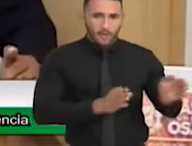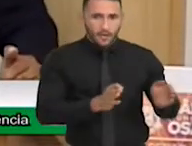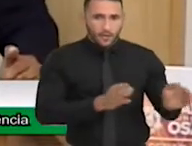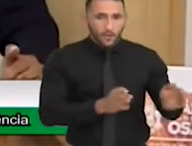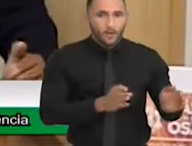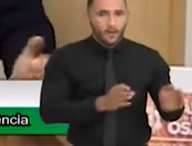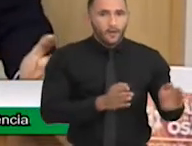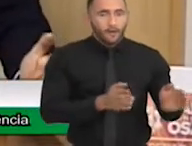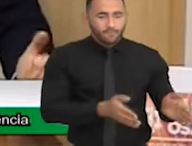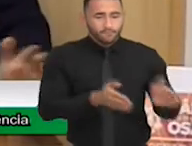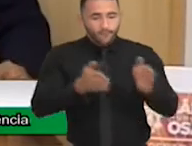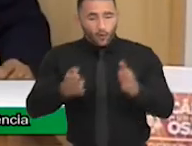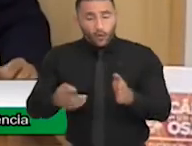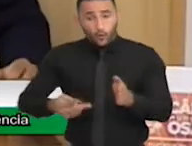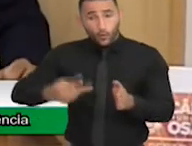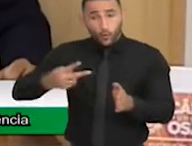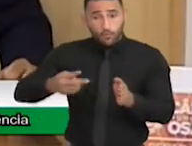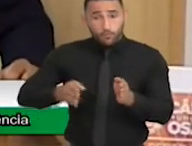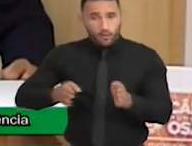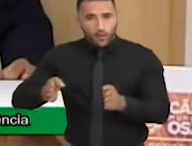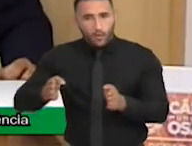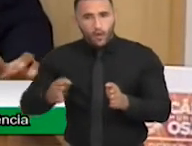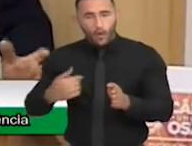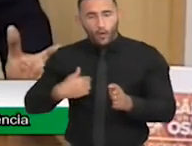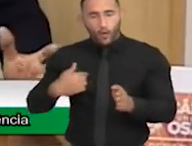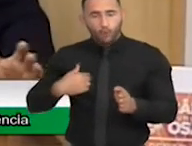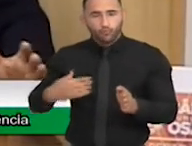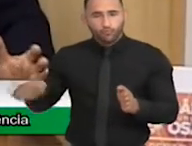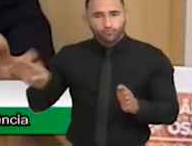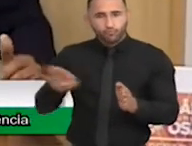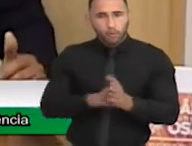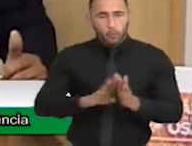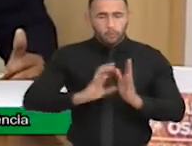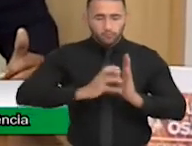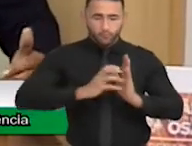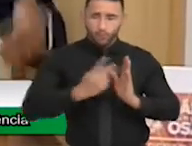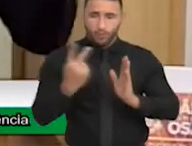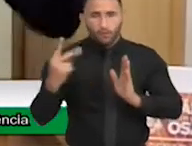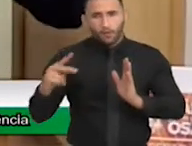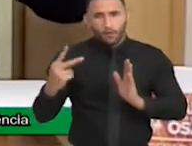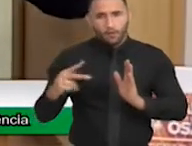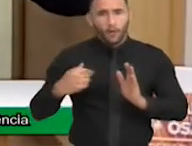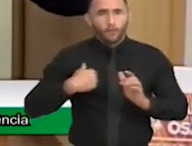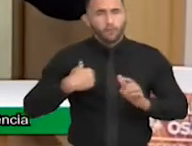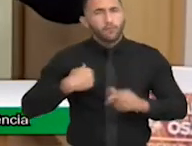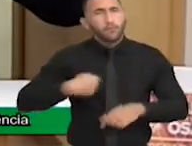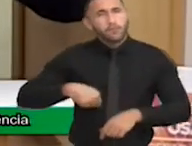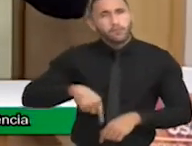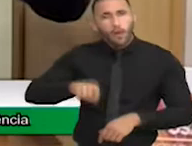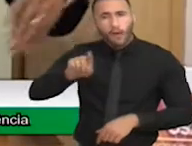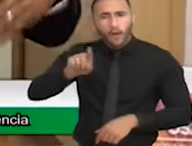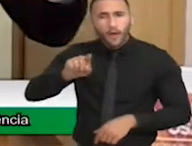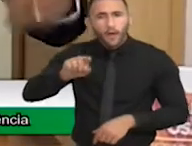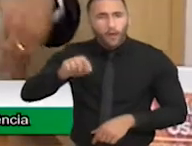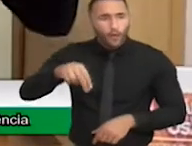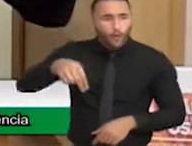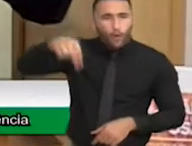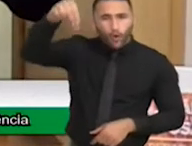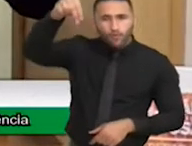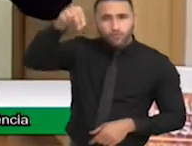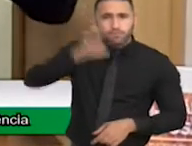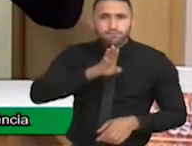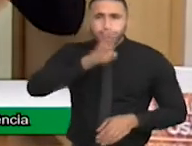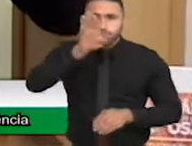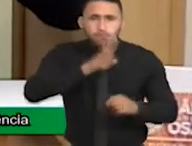eleito, eu fui para o grupo dele e comecei a para a rua, na Zona Norte, que ninguém nem sabia quem era o Rogério.